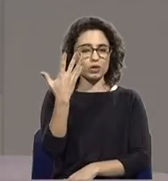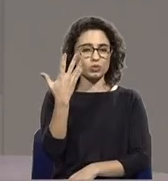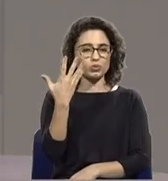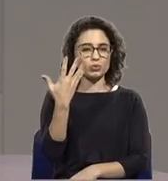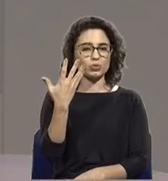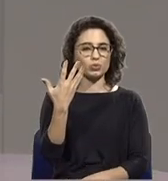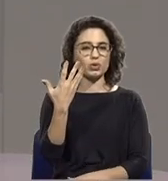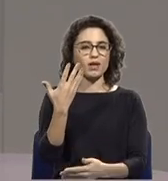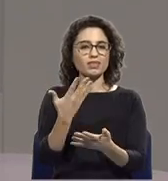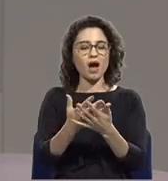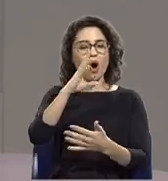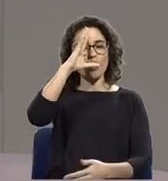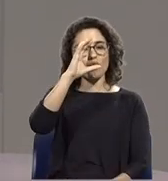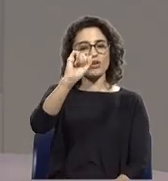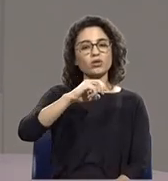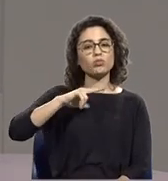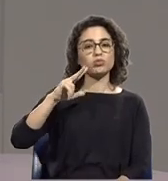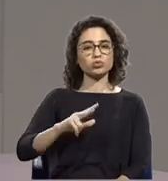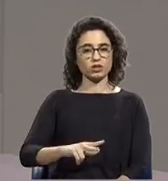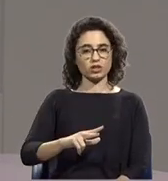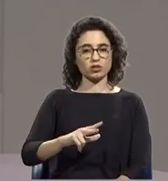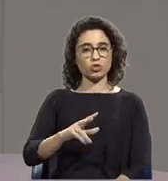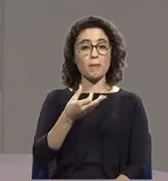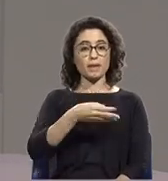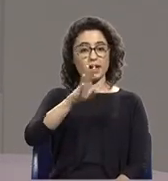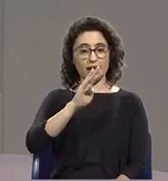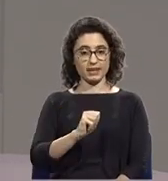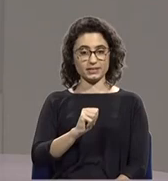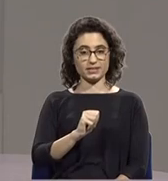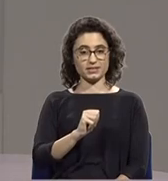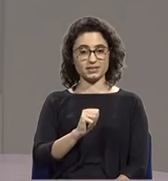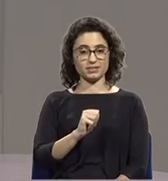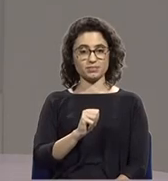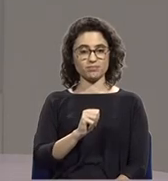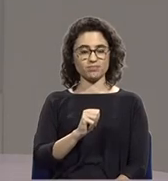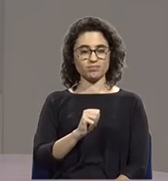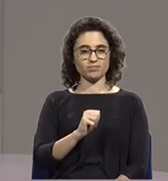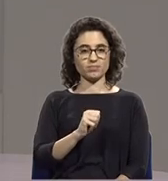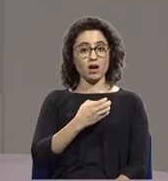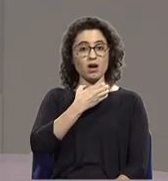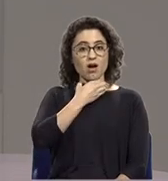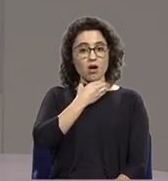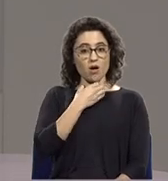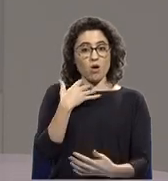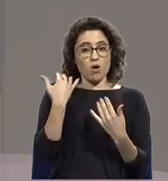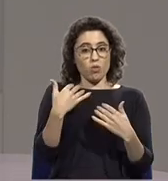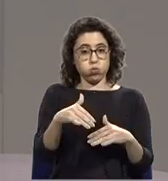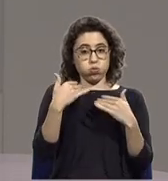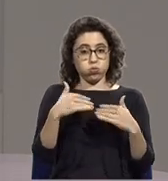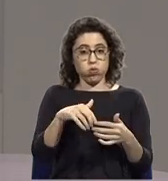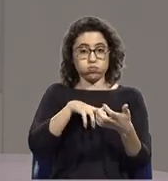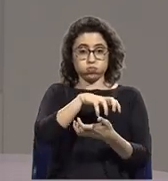a governação portuguesa do Estado Socialista está numa forte crise que implica